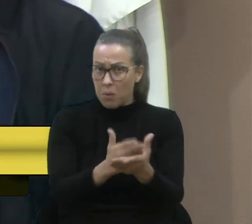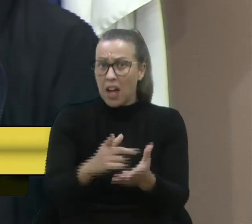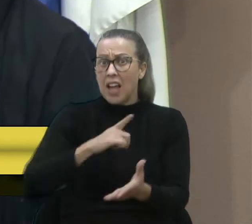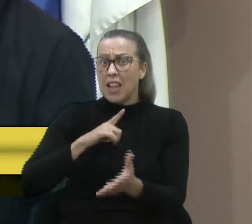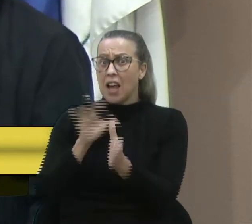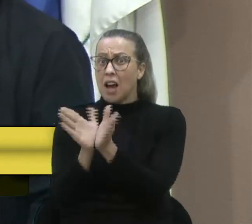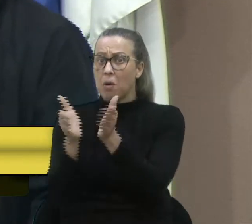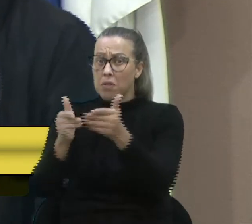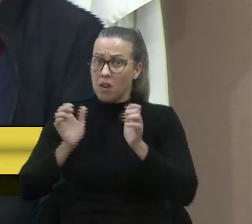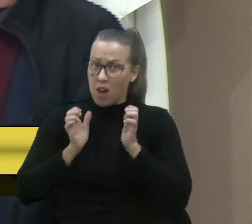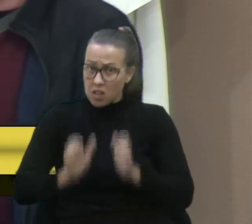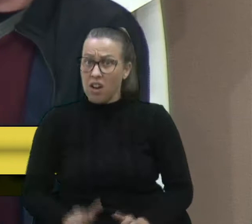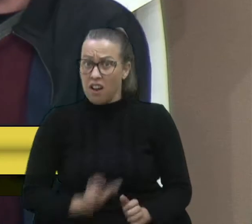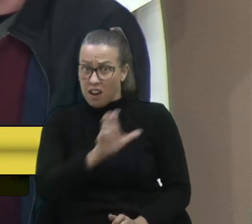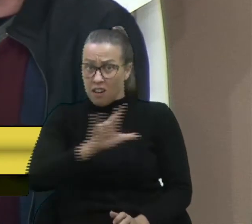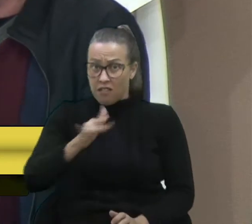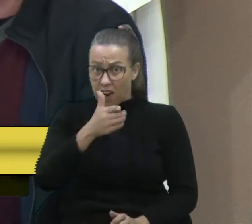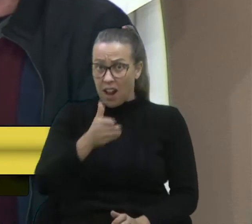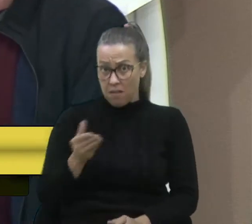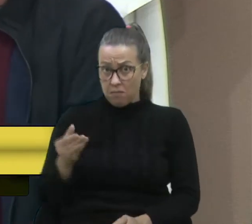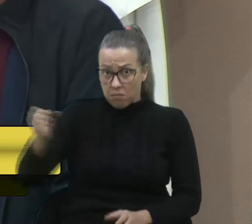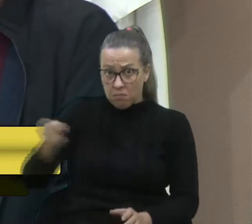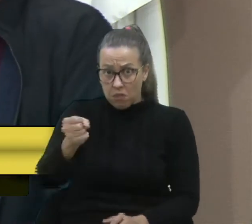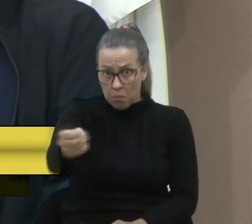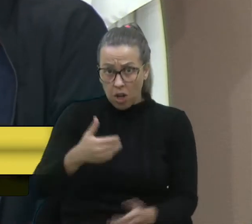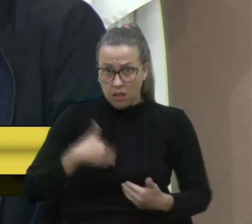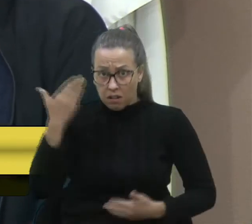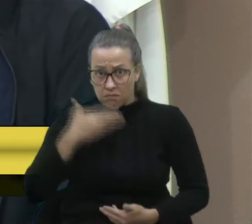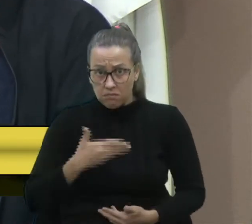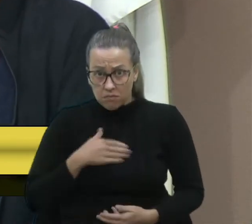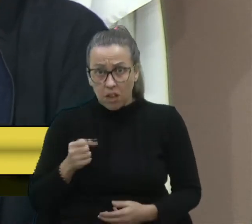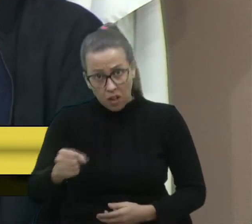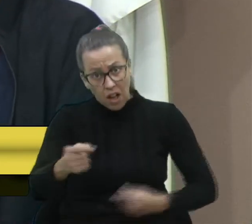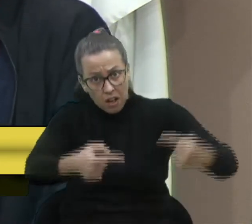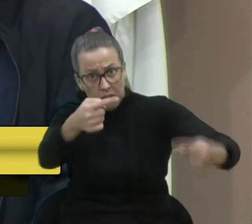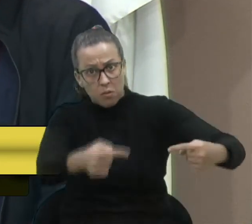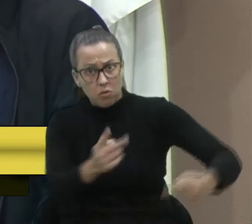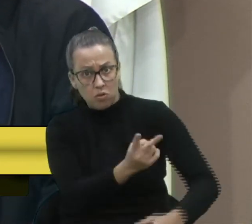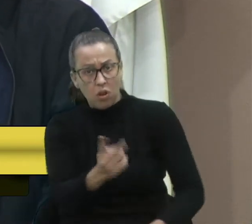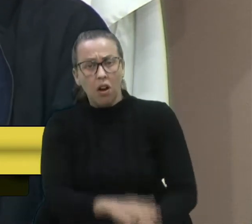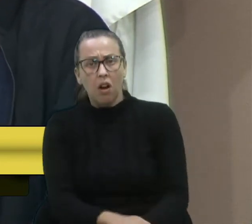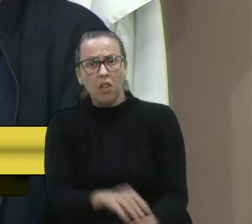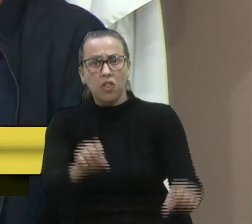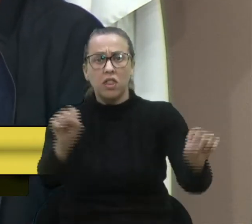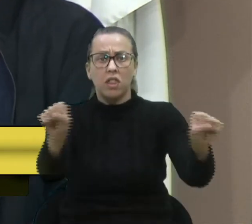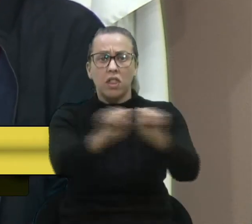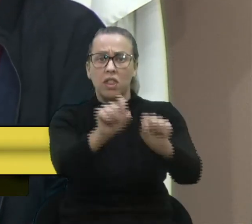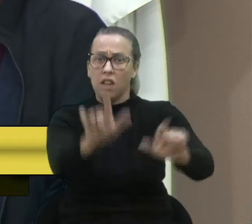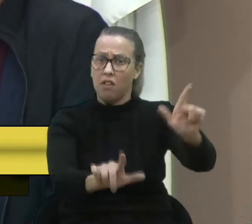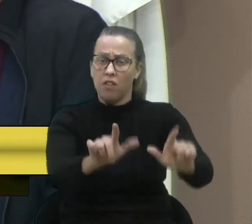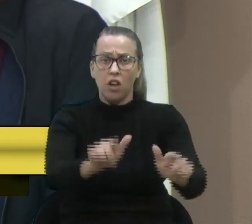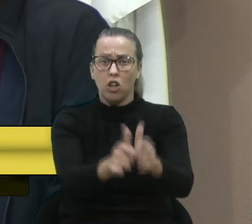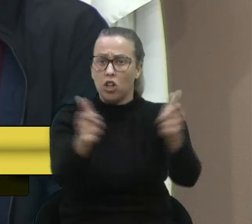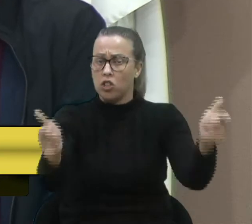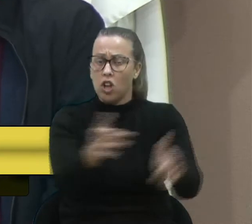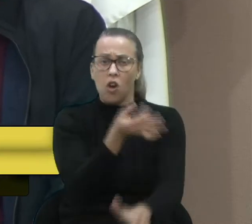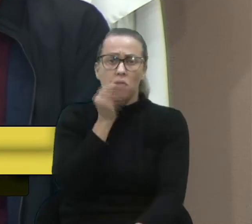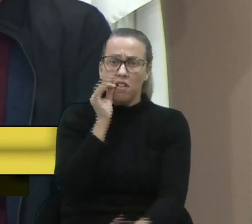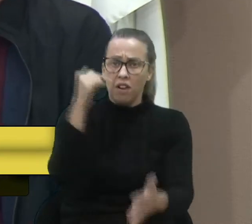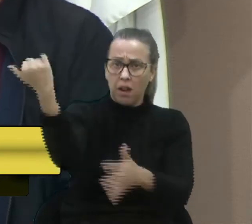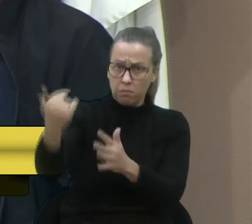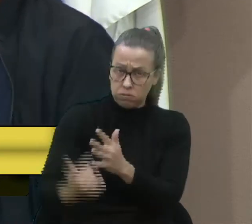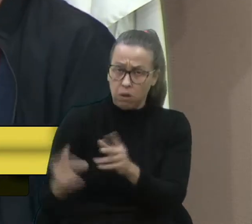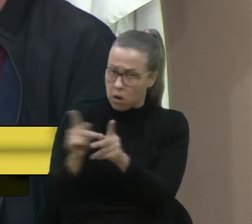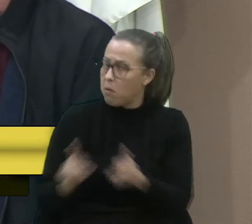comissão de ética? A senhora pode colocar eu lá? E aí a gente discute esses assuntos de TV a cabo, jornal, cafezinho. Eu acho que a população